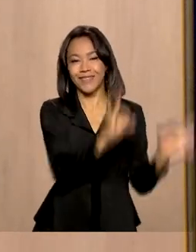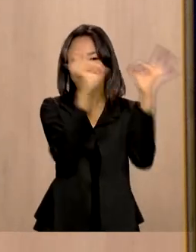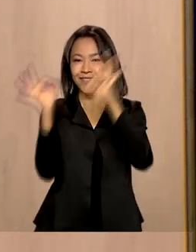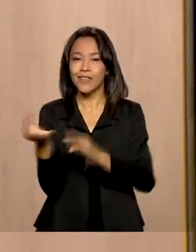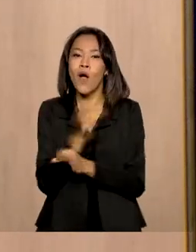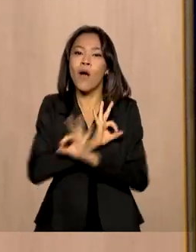ótimo dia.